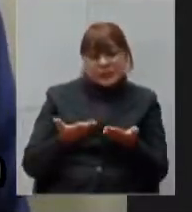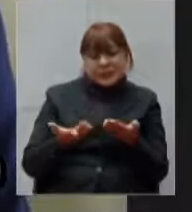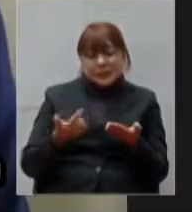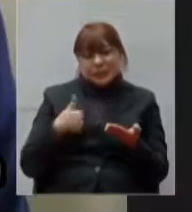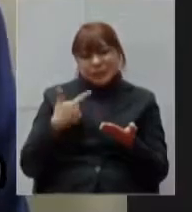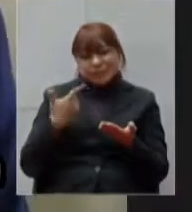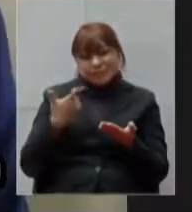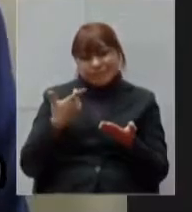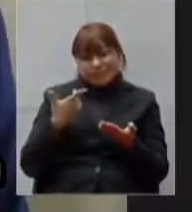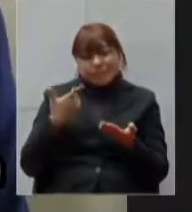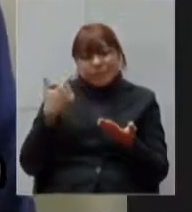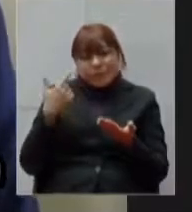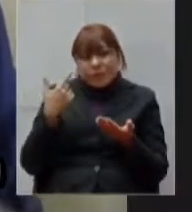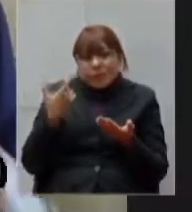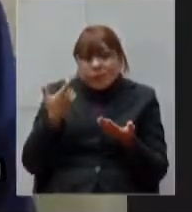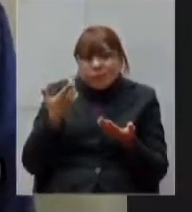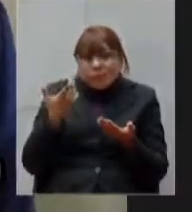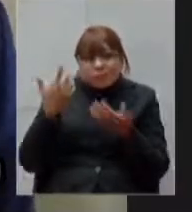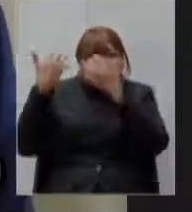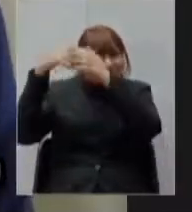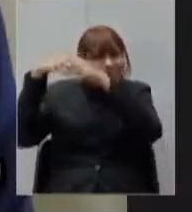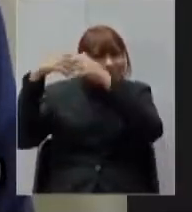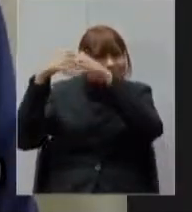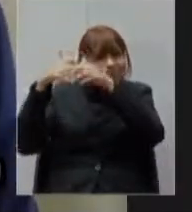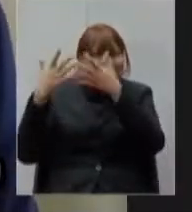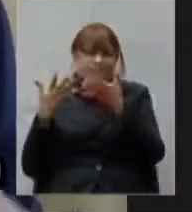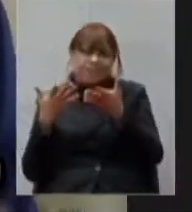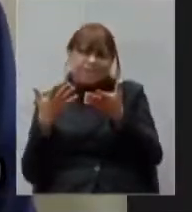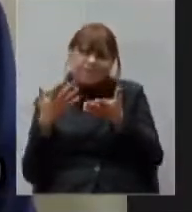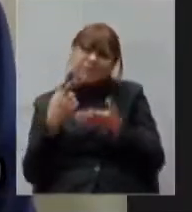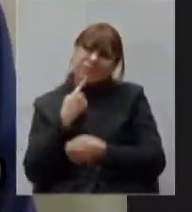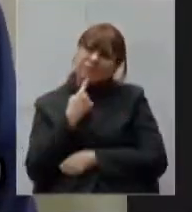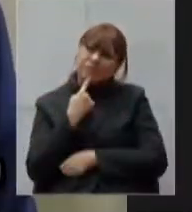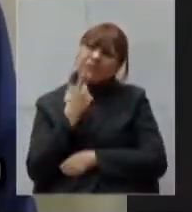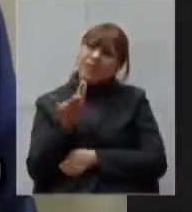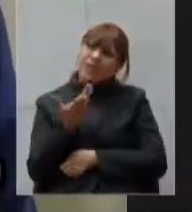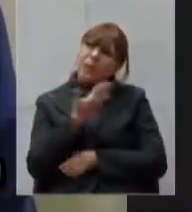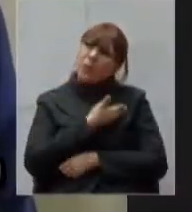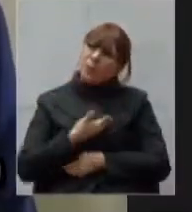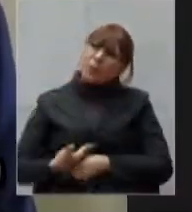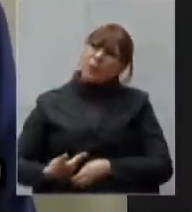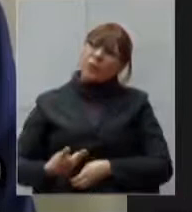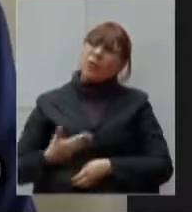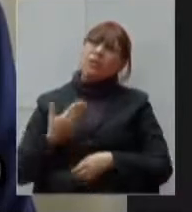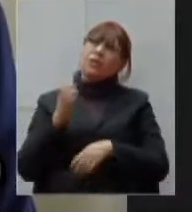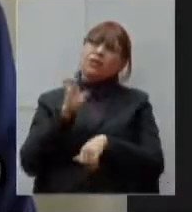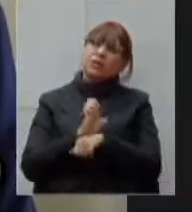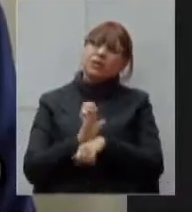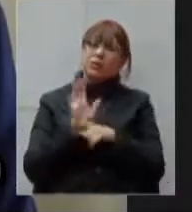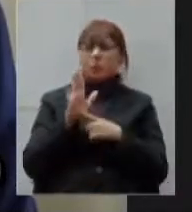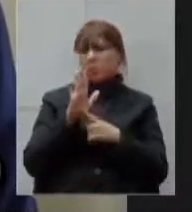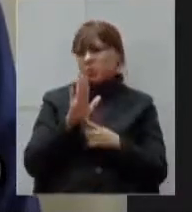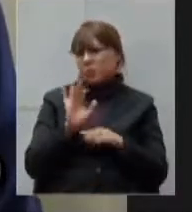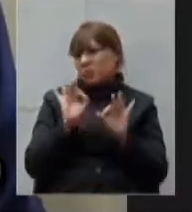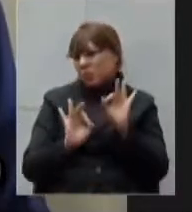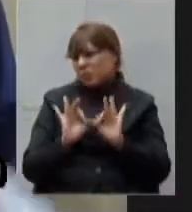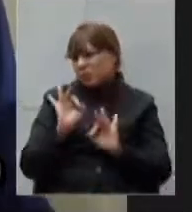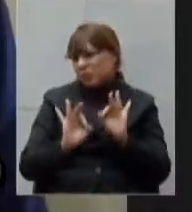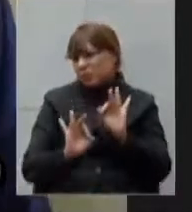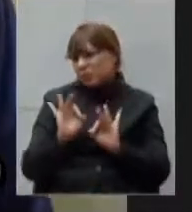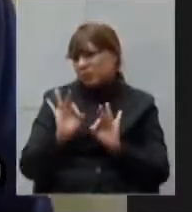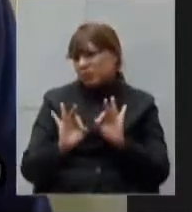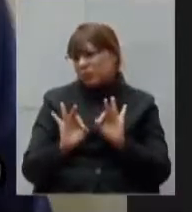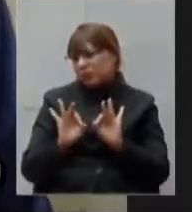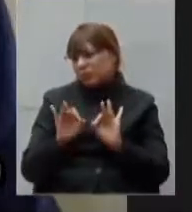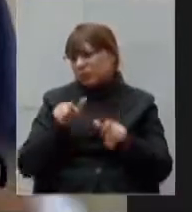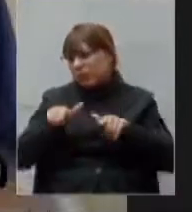reflexão será que o governo do Estado mostrou o planejamento plano de